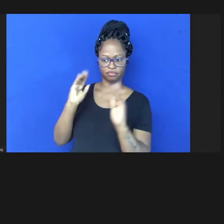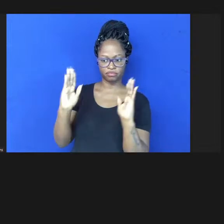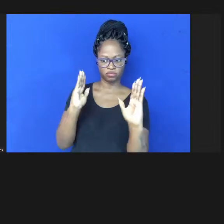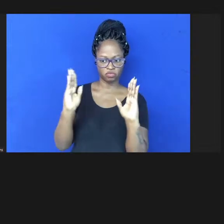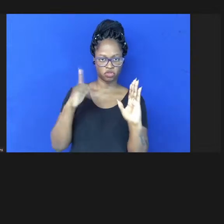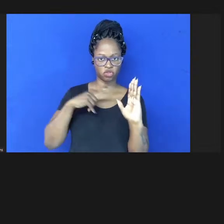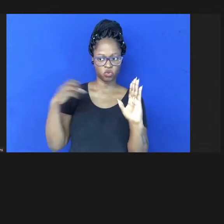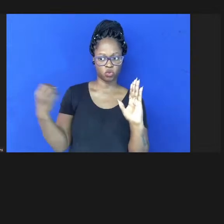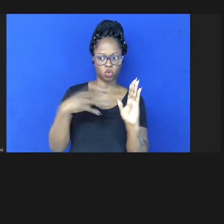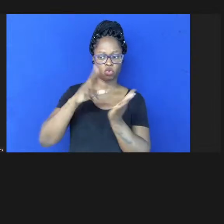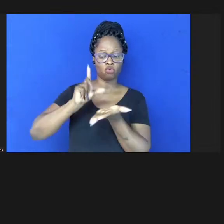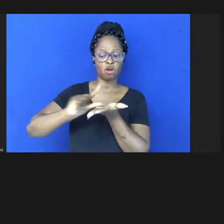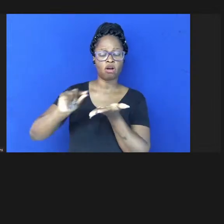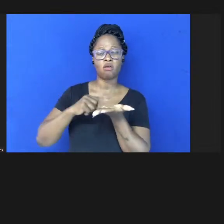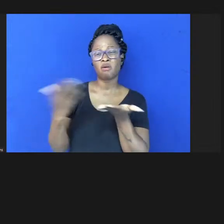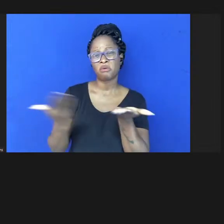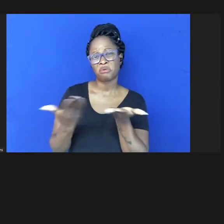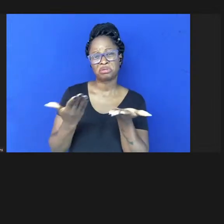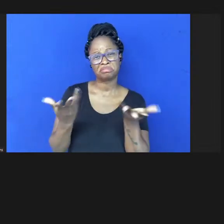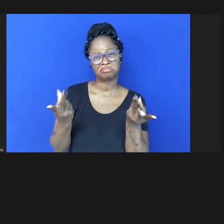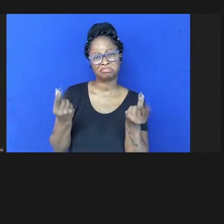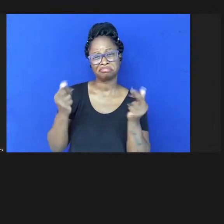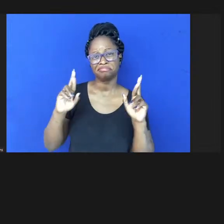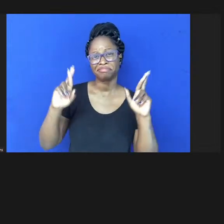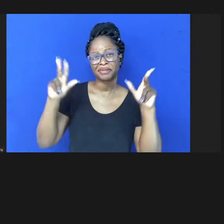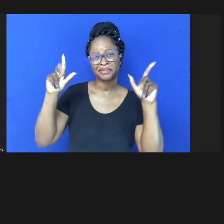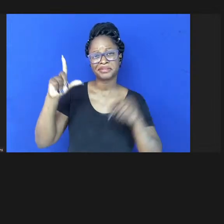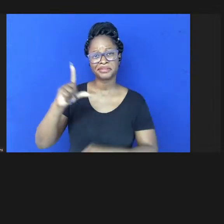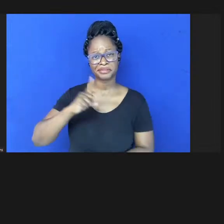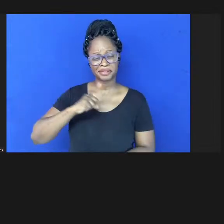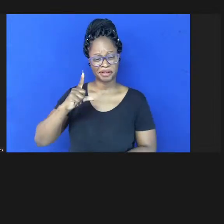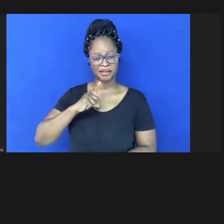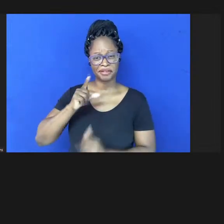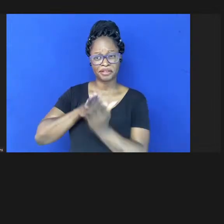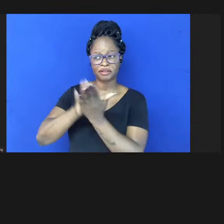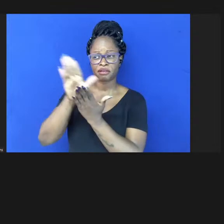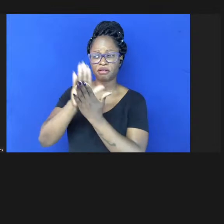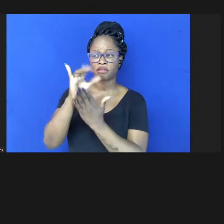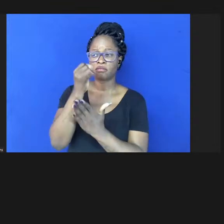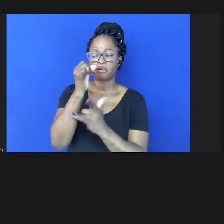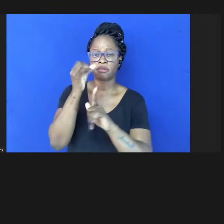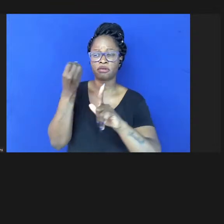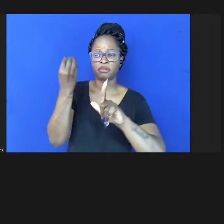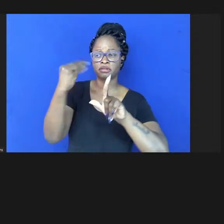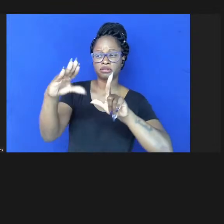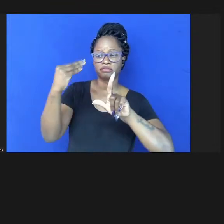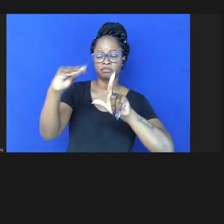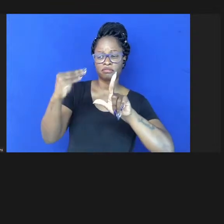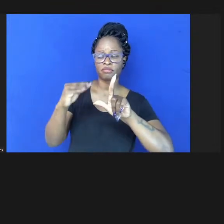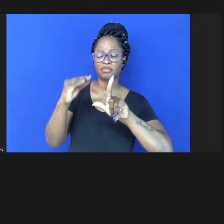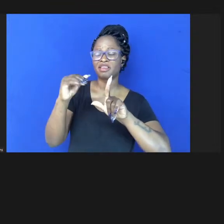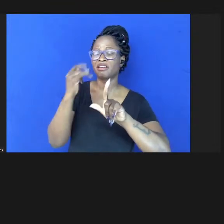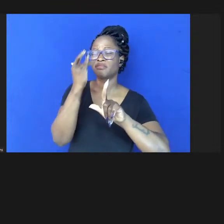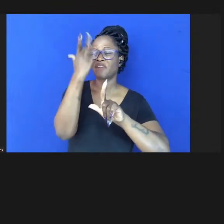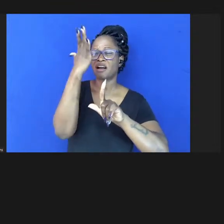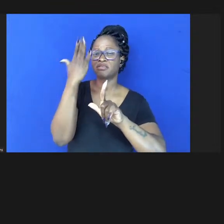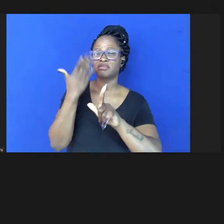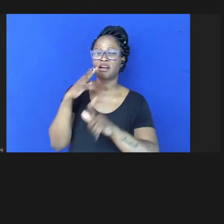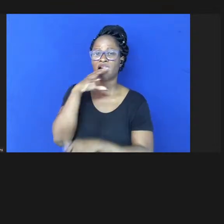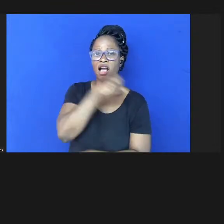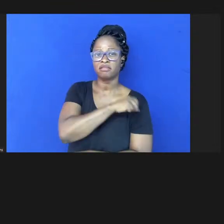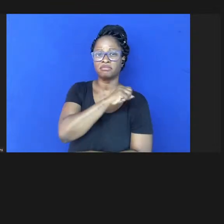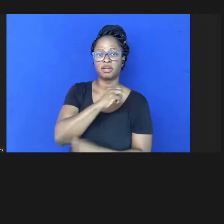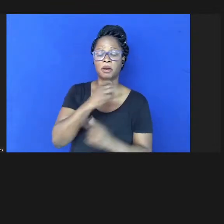artigo e hoje em dia as publicações eletrônicas fazem com que isso seja muito fácil no